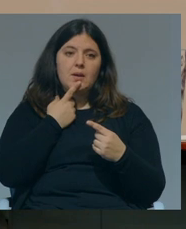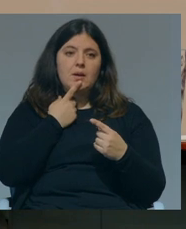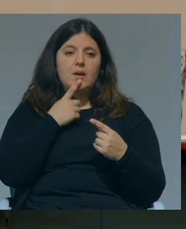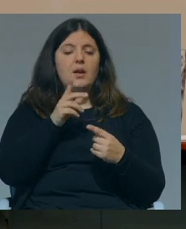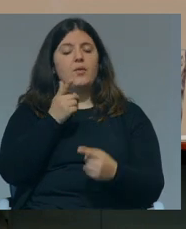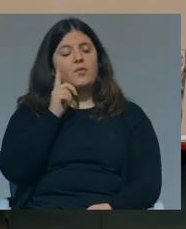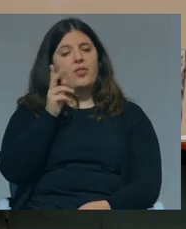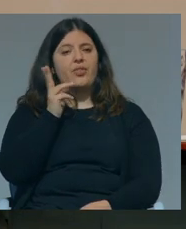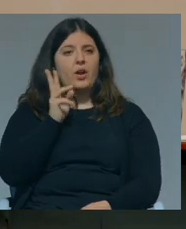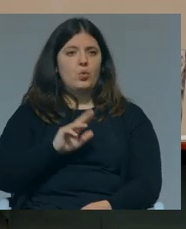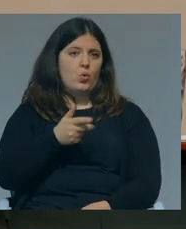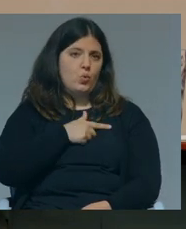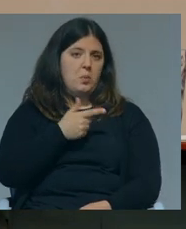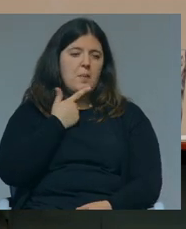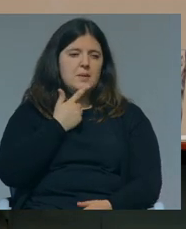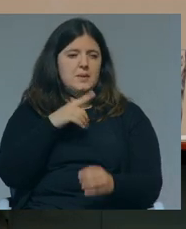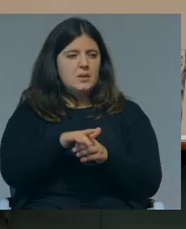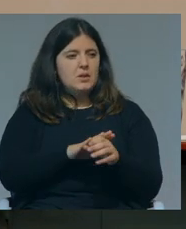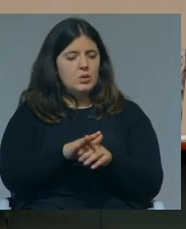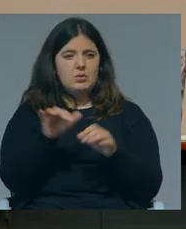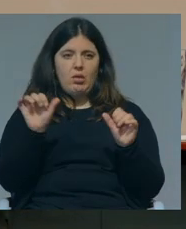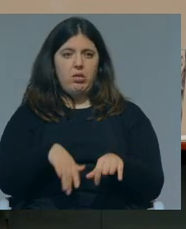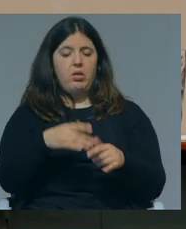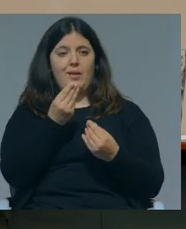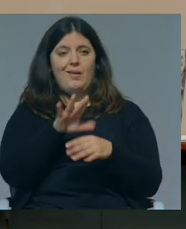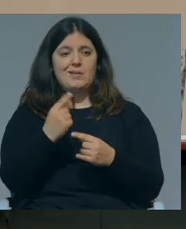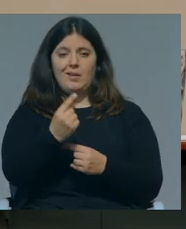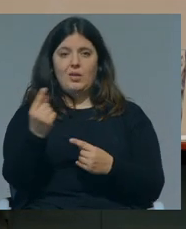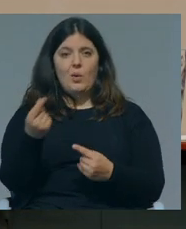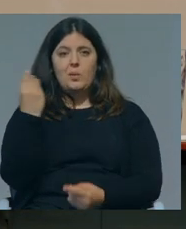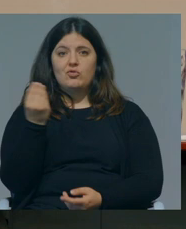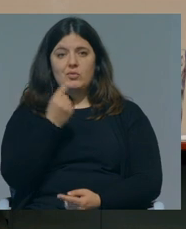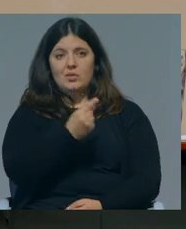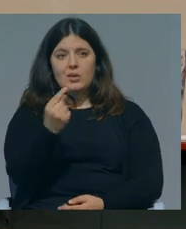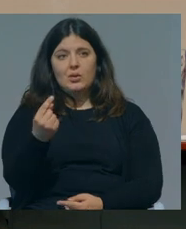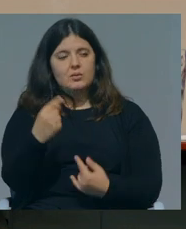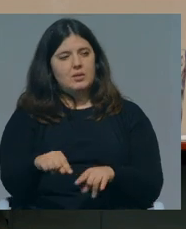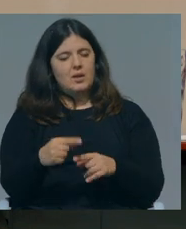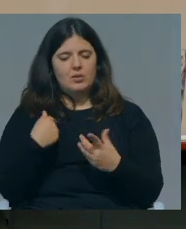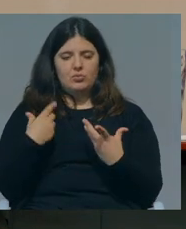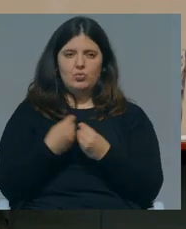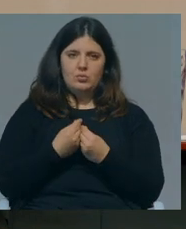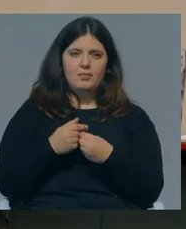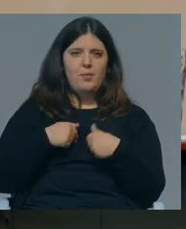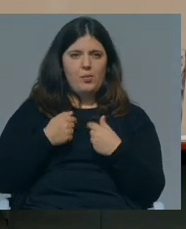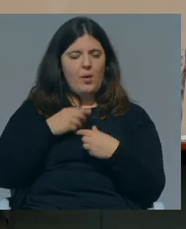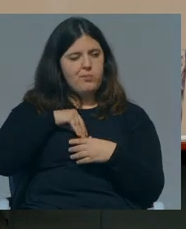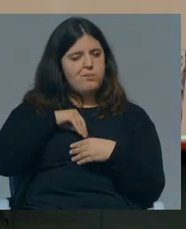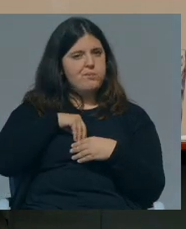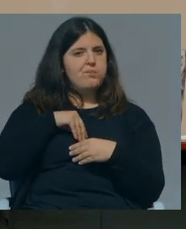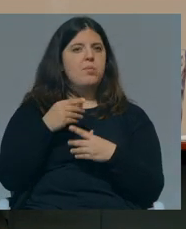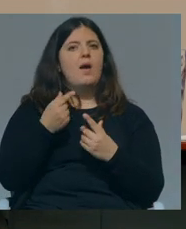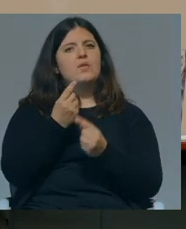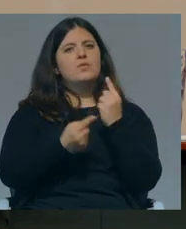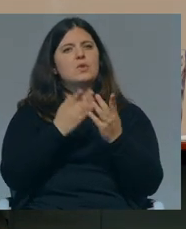ser diretor de turma para perceber os casos trágicos que cada criança e cada adolescente muitas vezes carrega consigo. Muitas vezes não